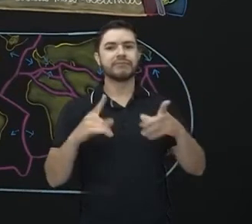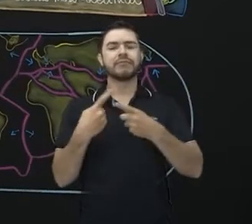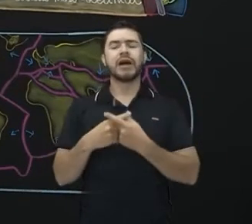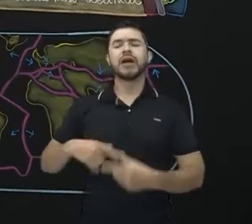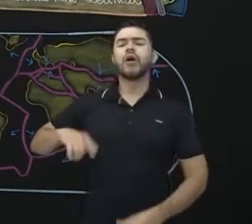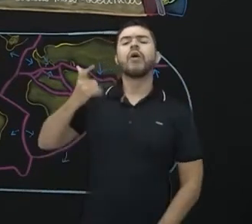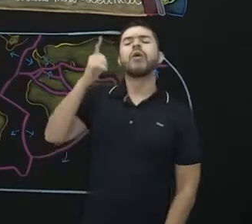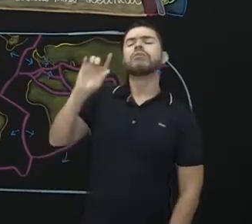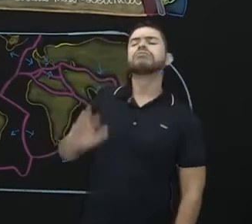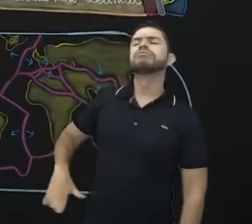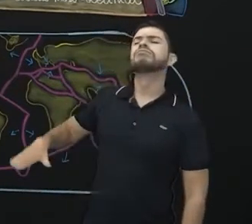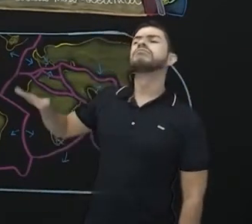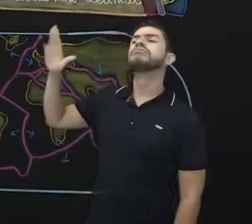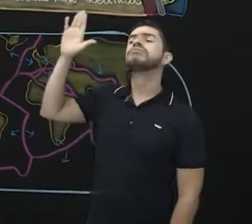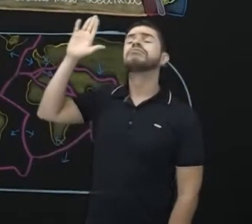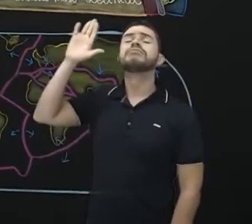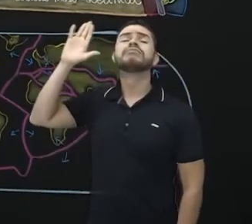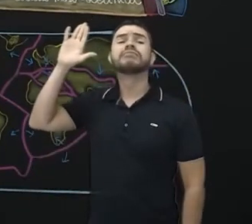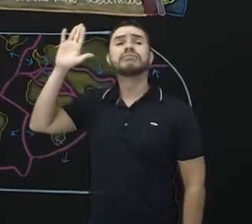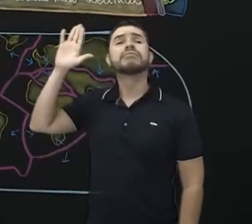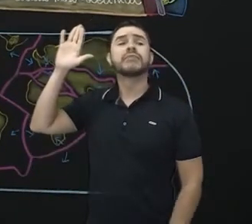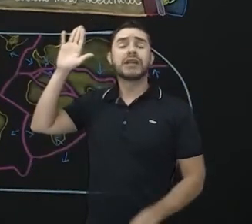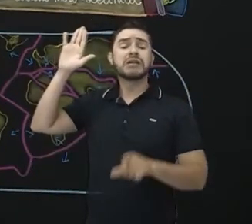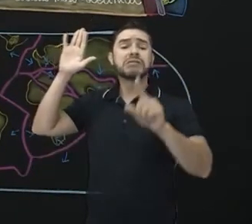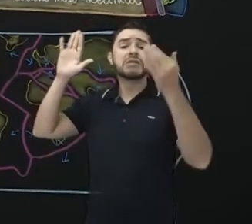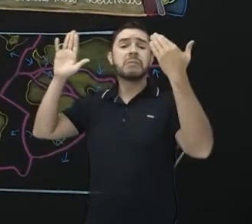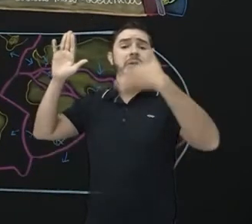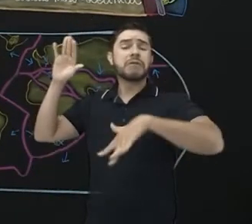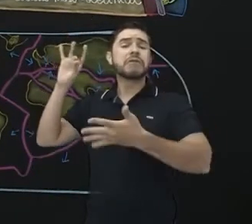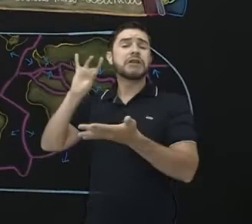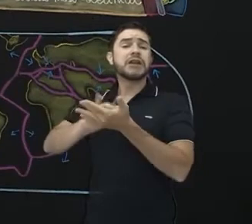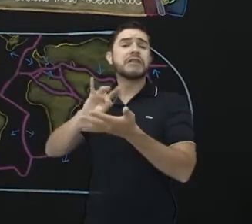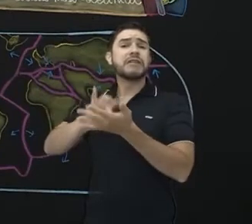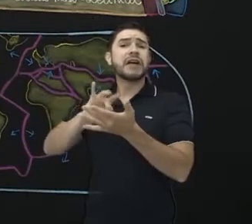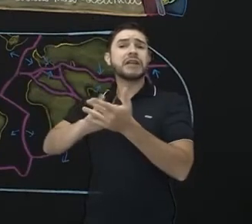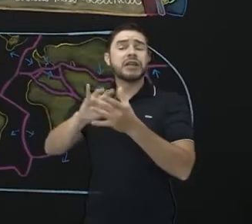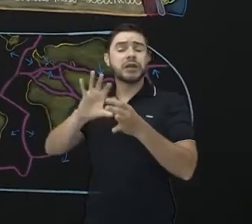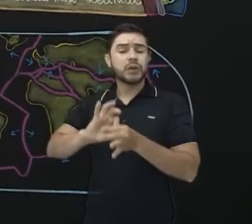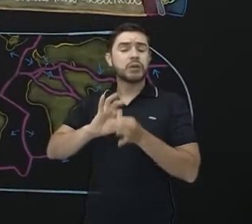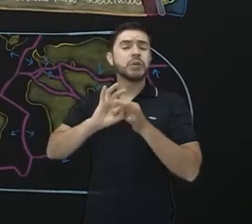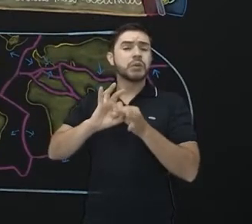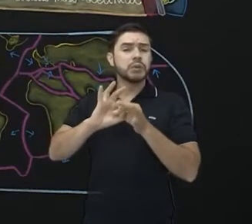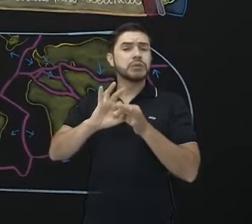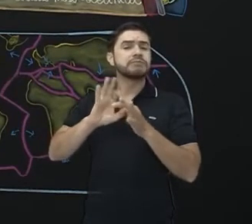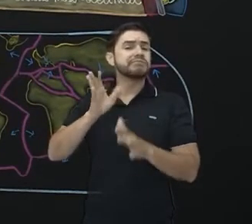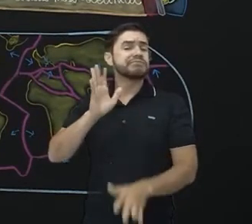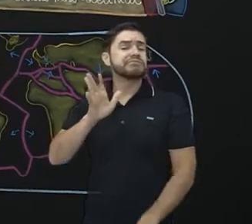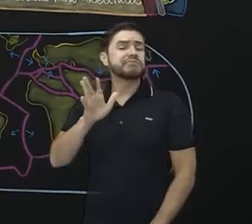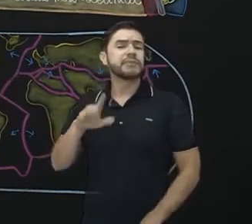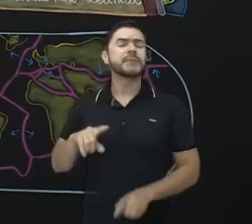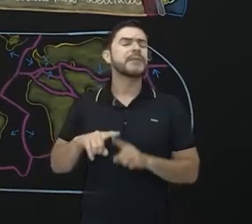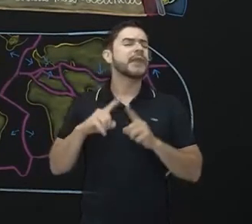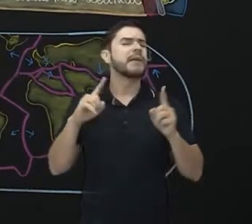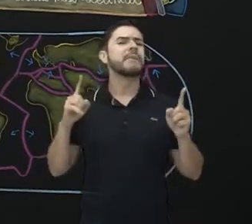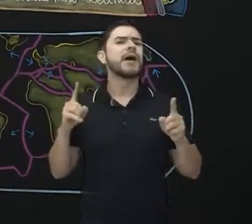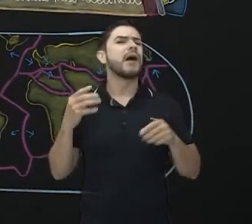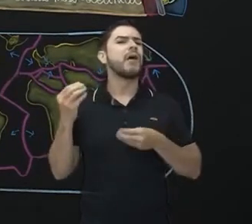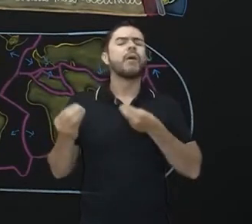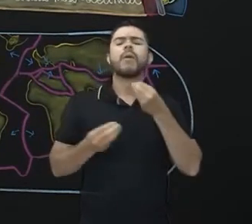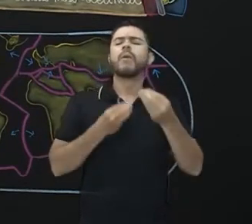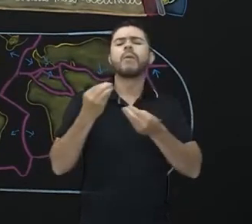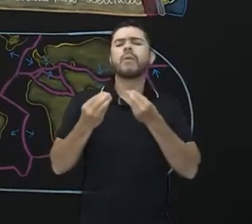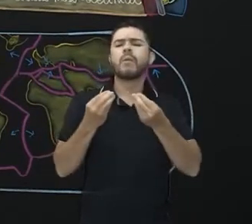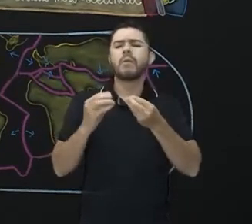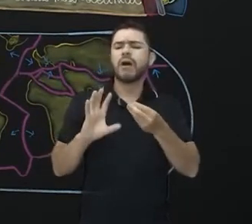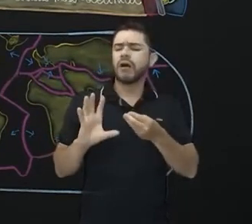somente você provou que um dia os continentes estavam unidos numa única massa continental. Mas o que fez ele se